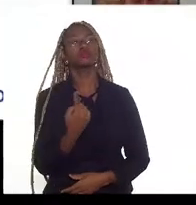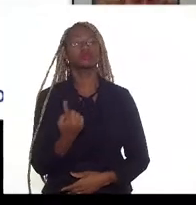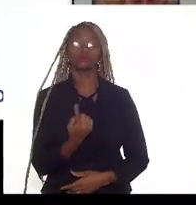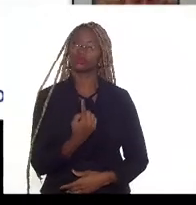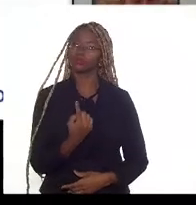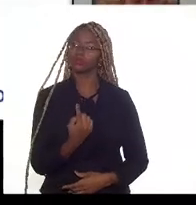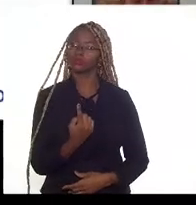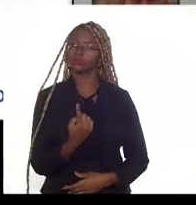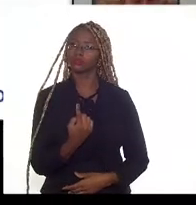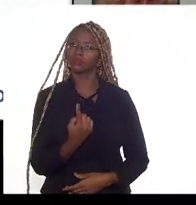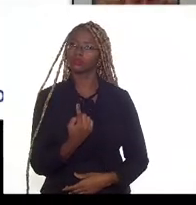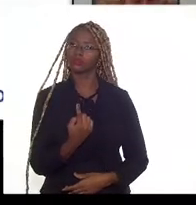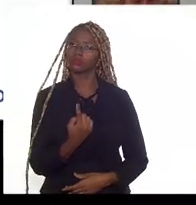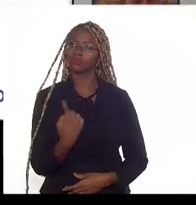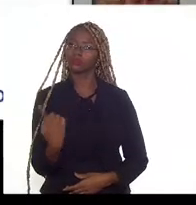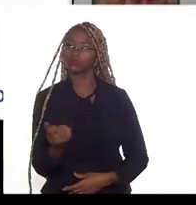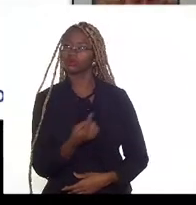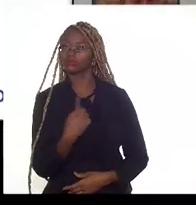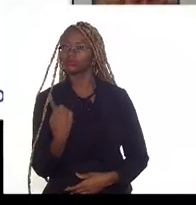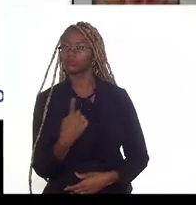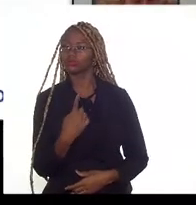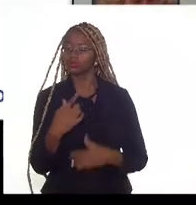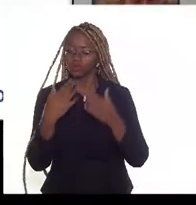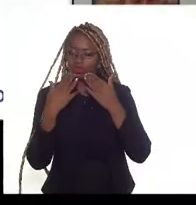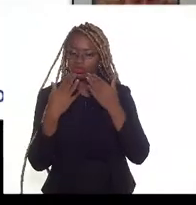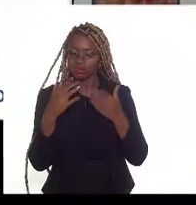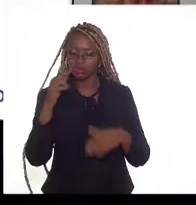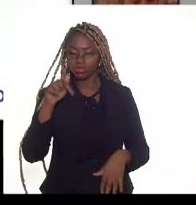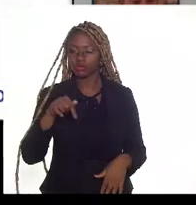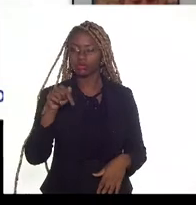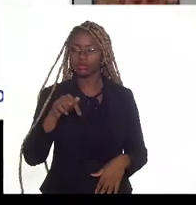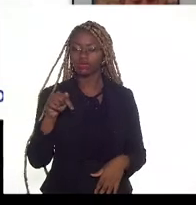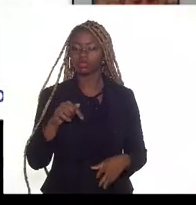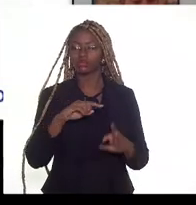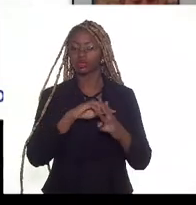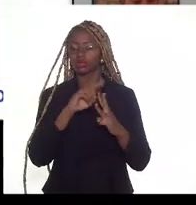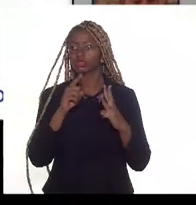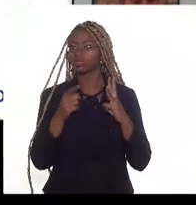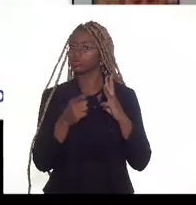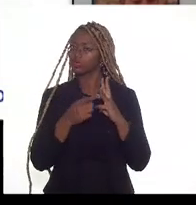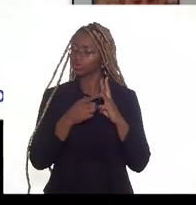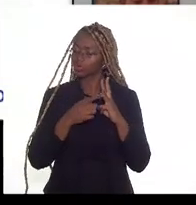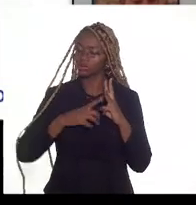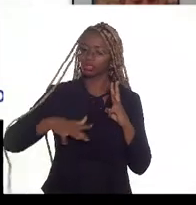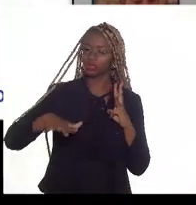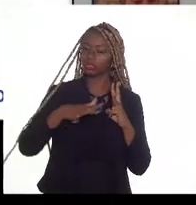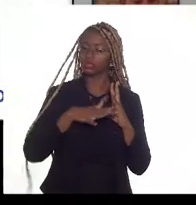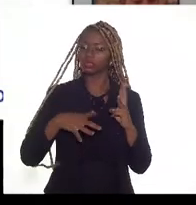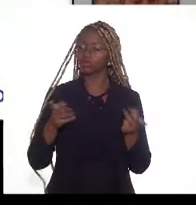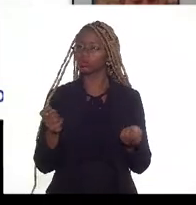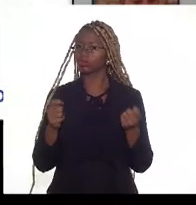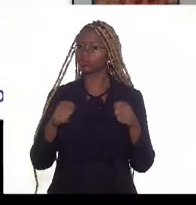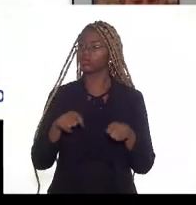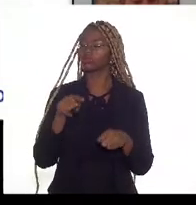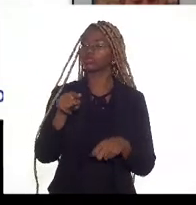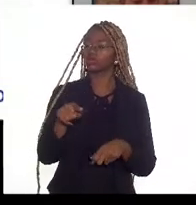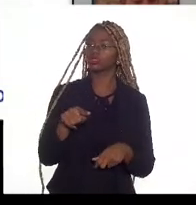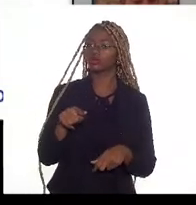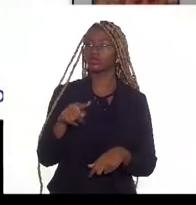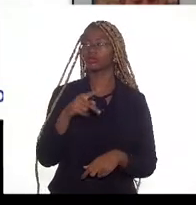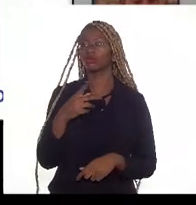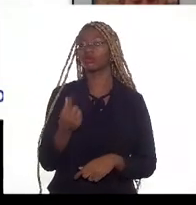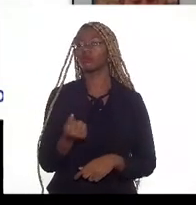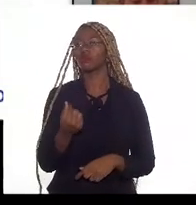Eu apresento aqui embaixo os três cenários possíveis para a identificação do valor do gás.